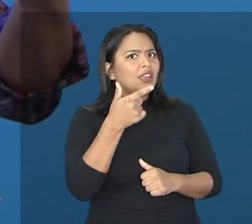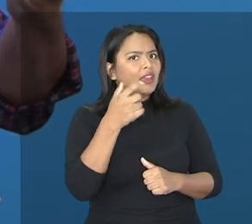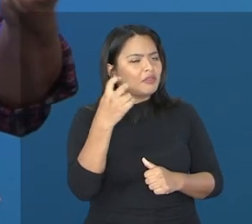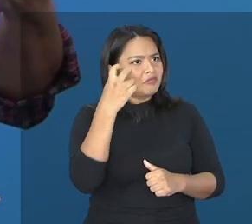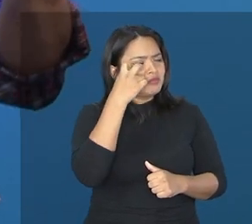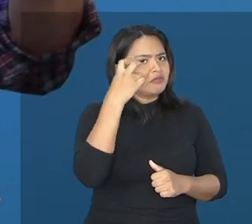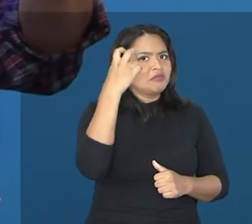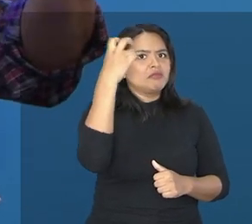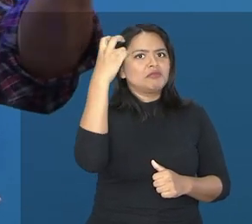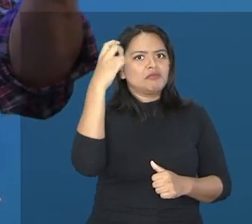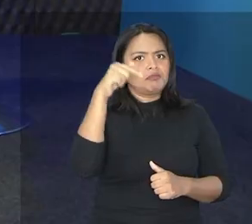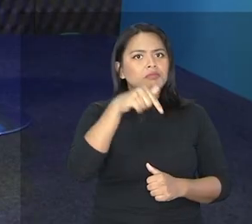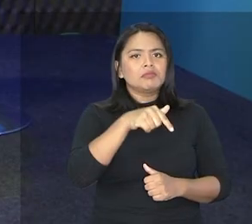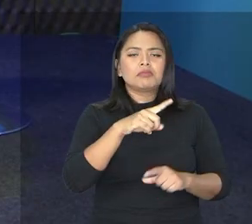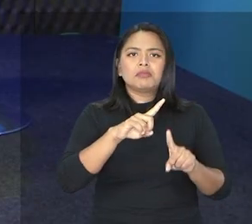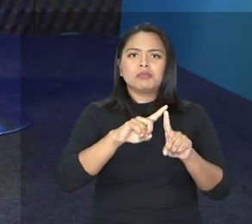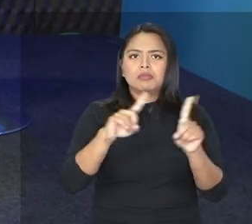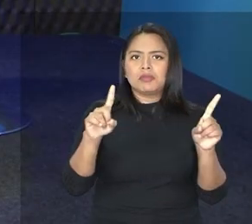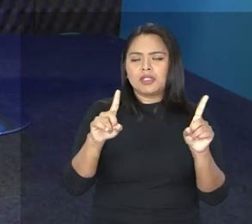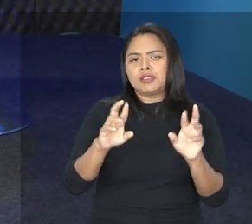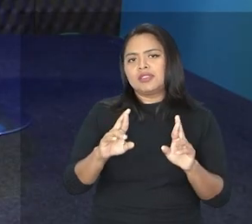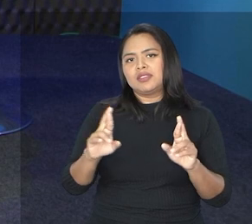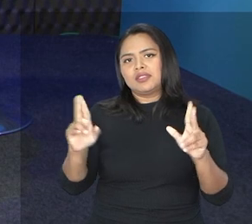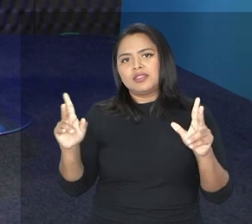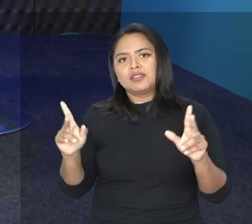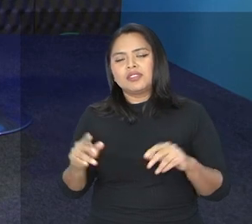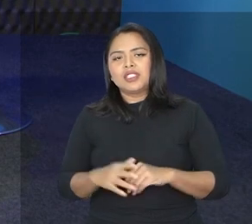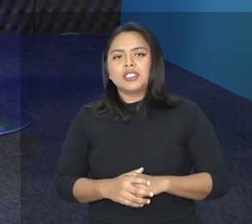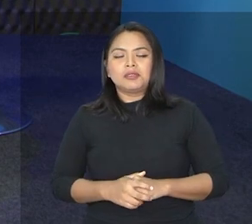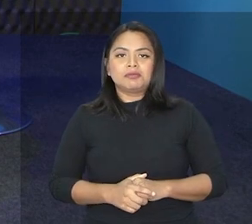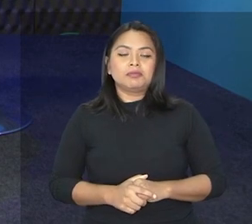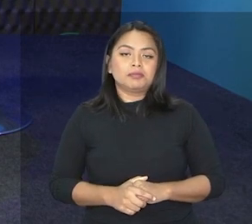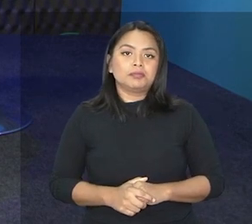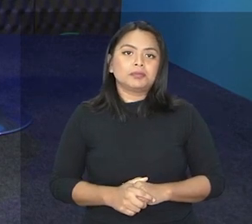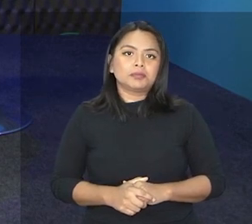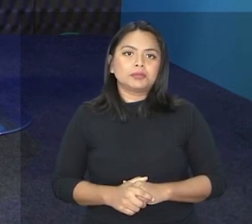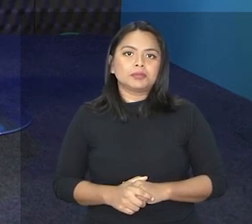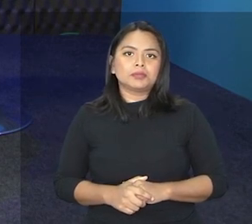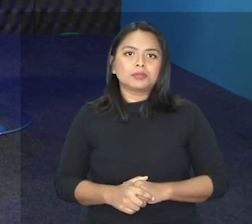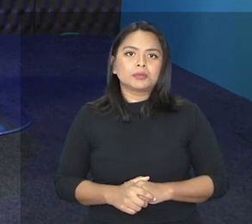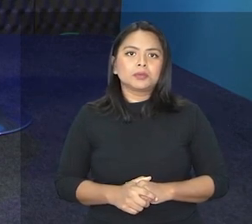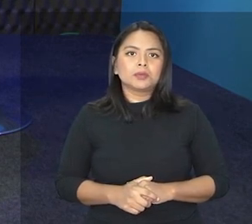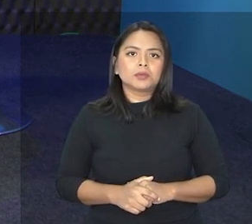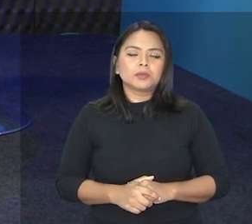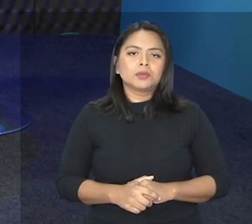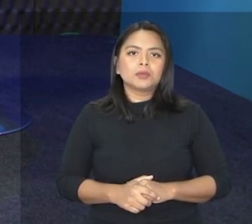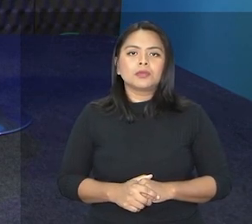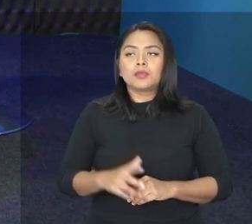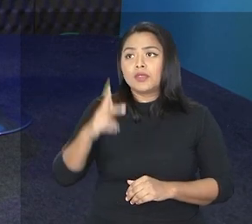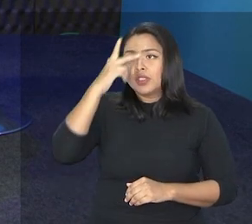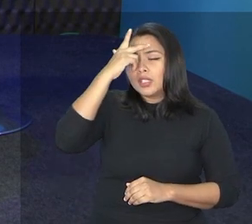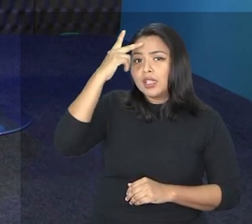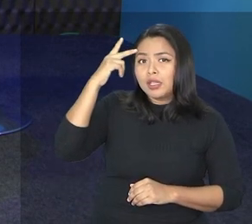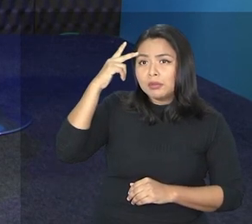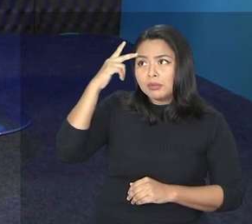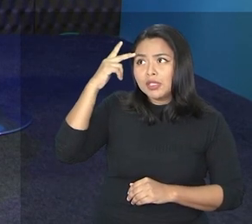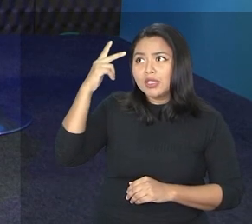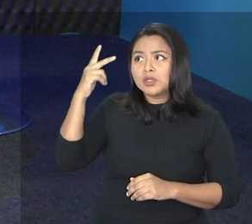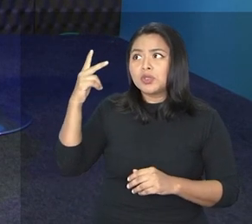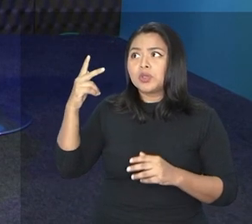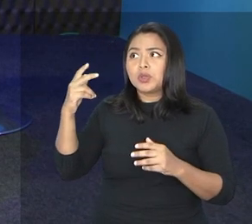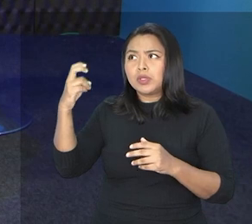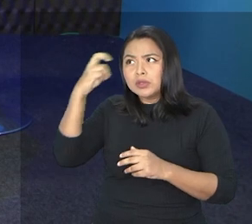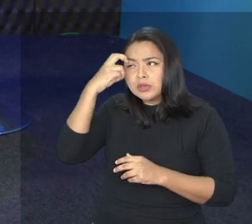ele não é o superdotado, nem é o gênio que foi o Machado de Assis. E, professor, a pessoa superdotada, ela